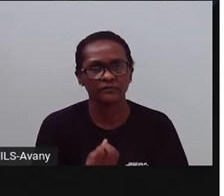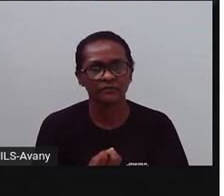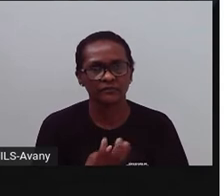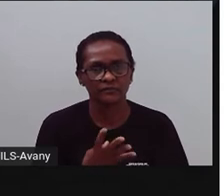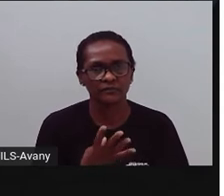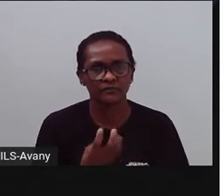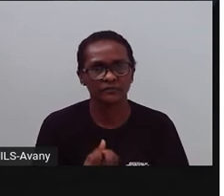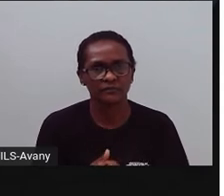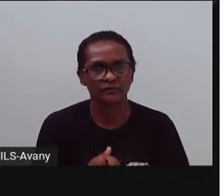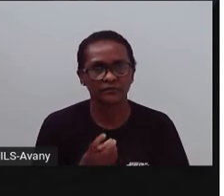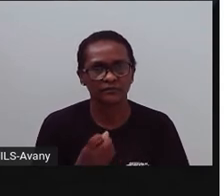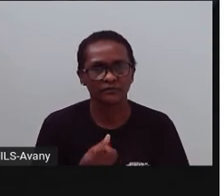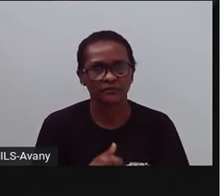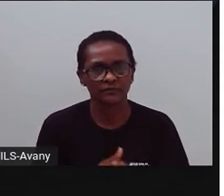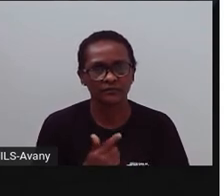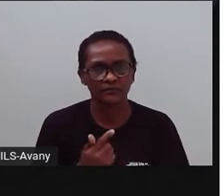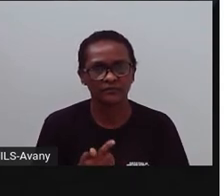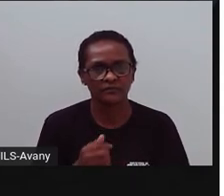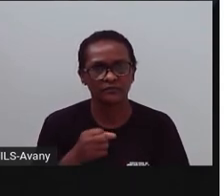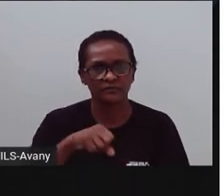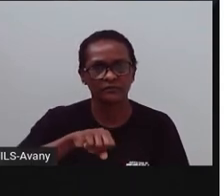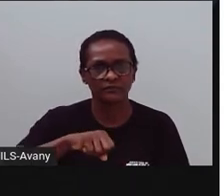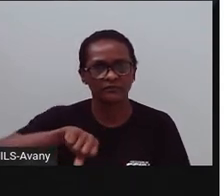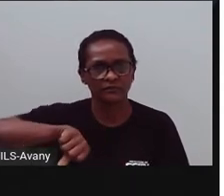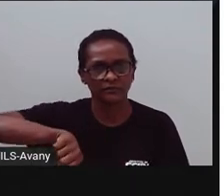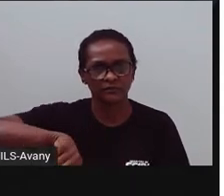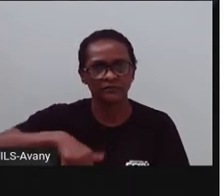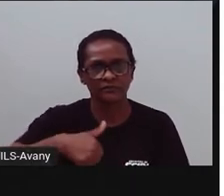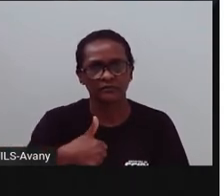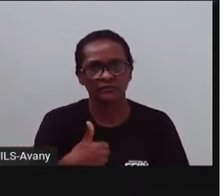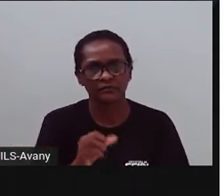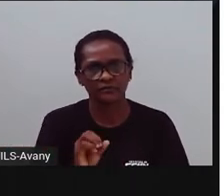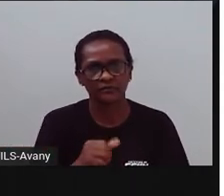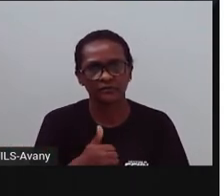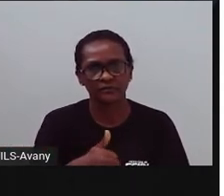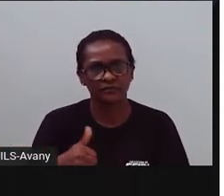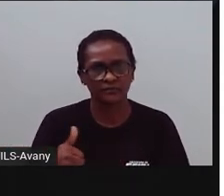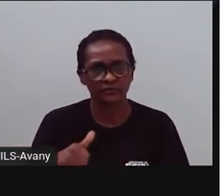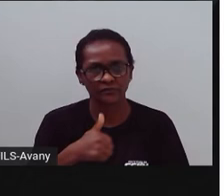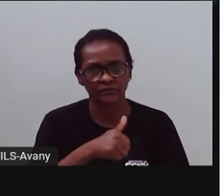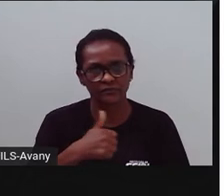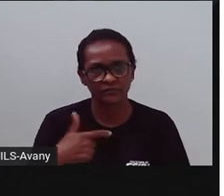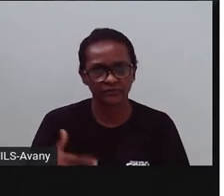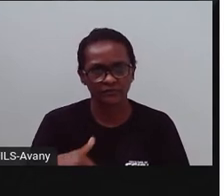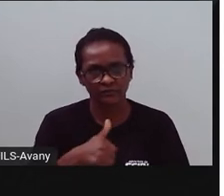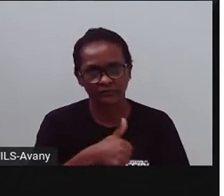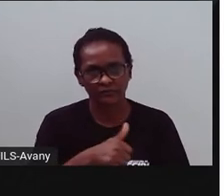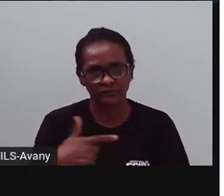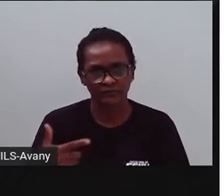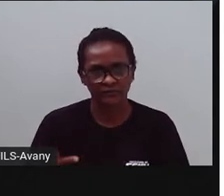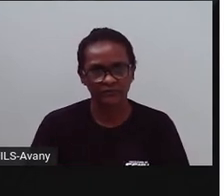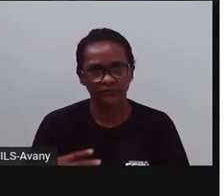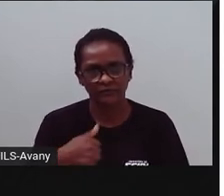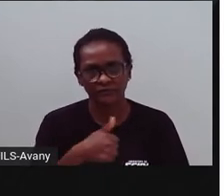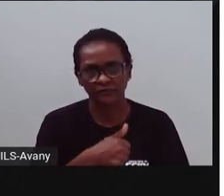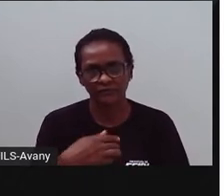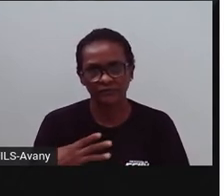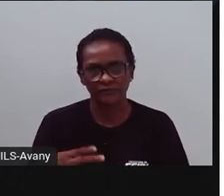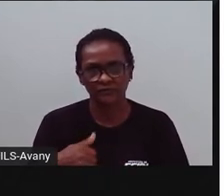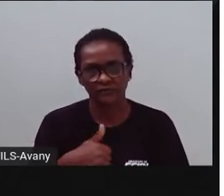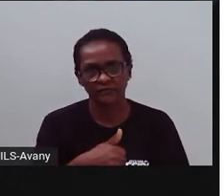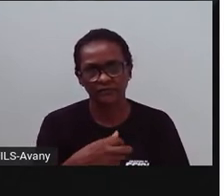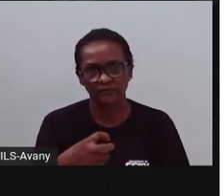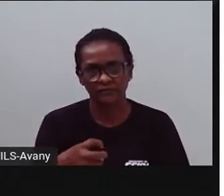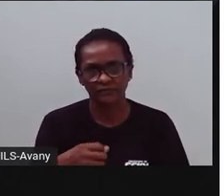Rosário, Casebe, Bela Vista, Santo Antônio dos Prazeres, Lagoa Grande, Sim, Parque Getúlio Vargas,